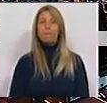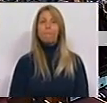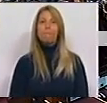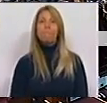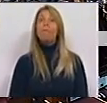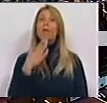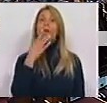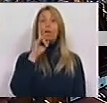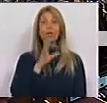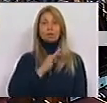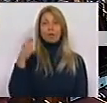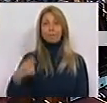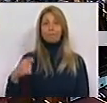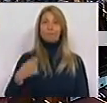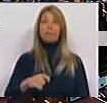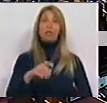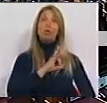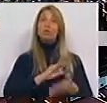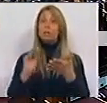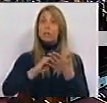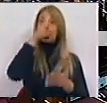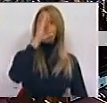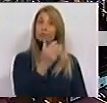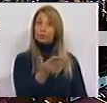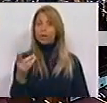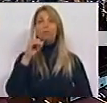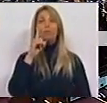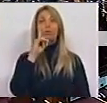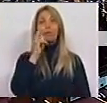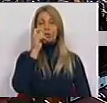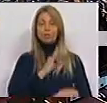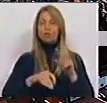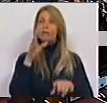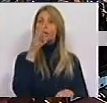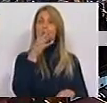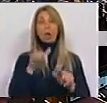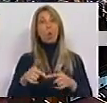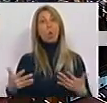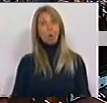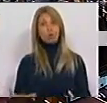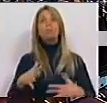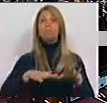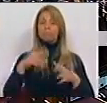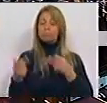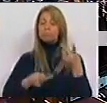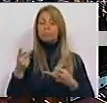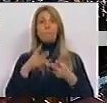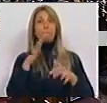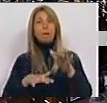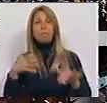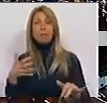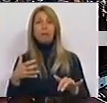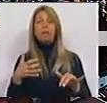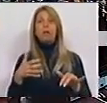Muito obrigado Sr. Presidente, Srs. Deputados de Estado, Srs. Deputados. Estamos hoje a fazer a apreciação parlamentar de